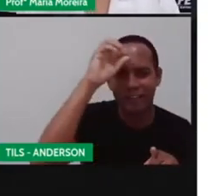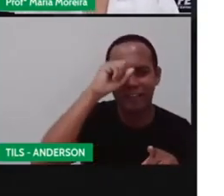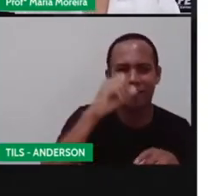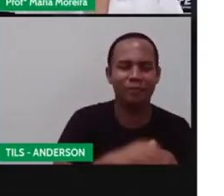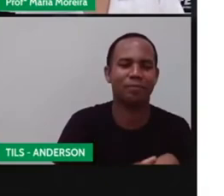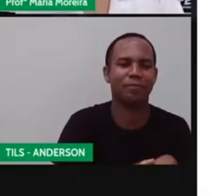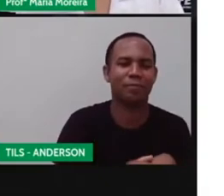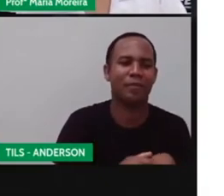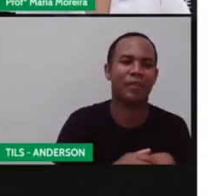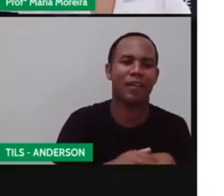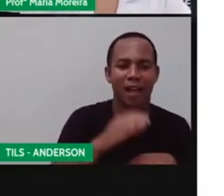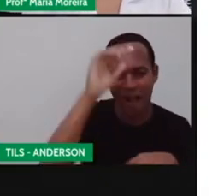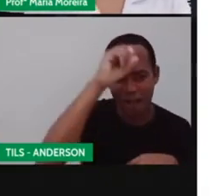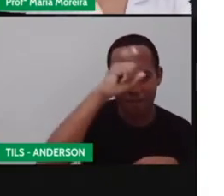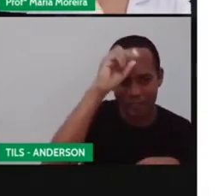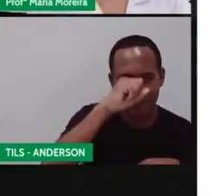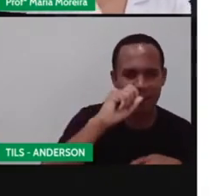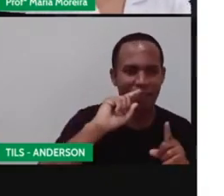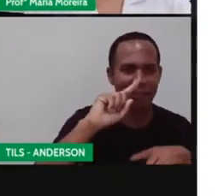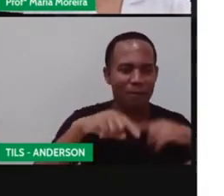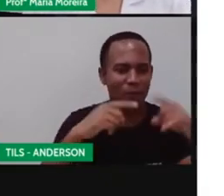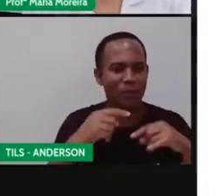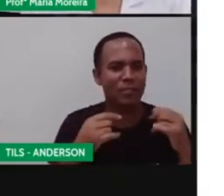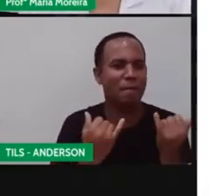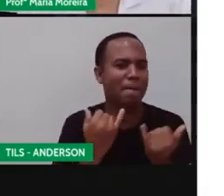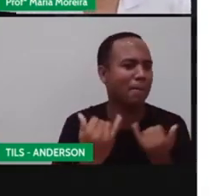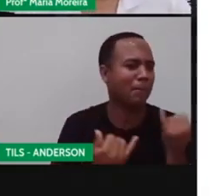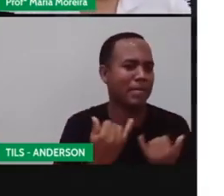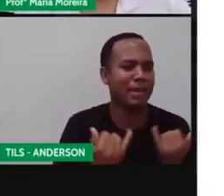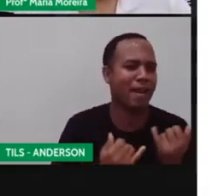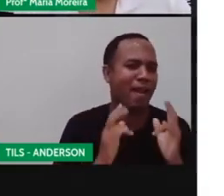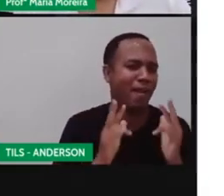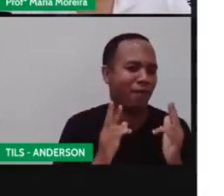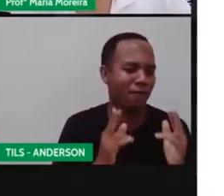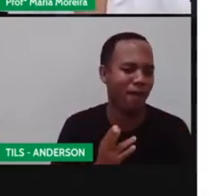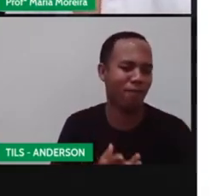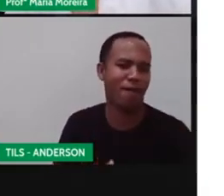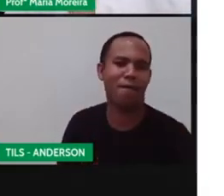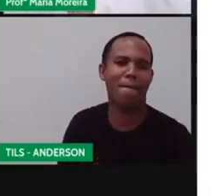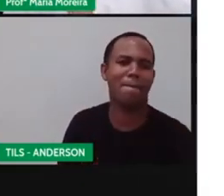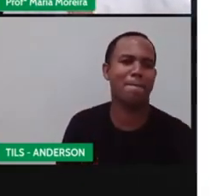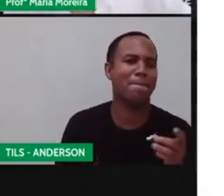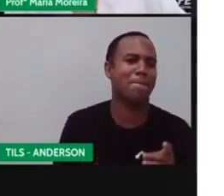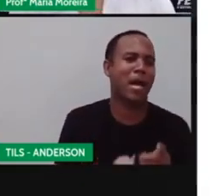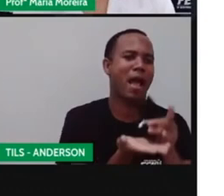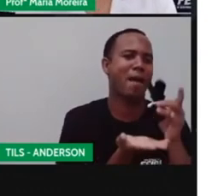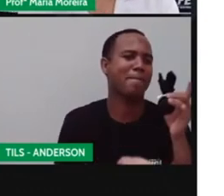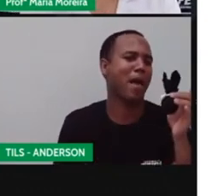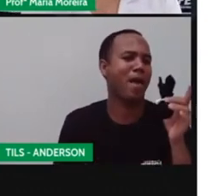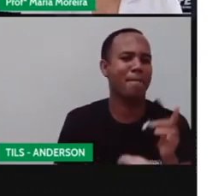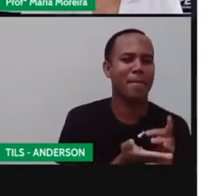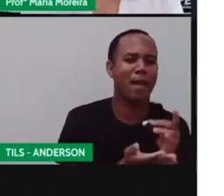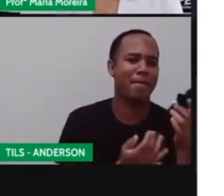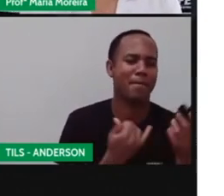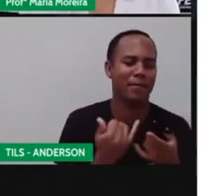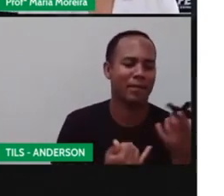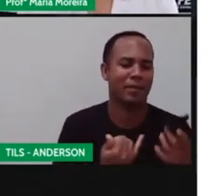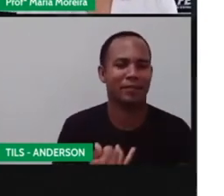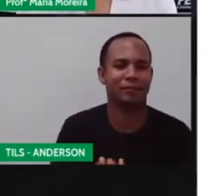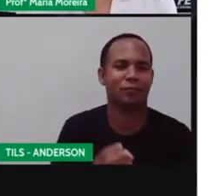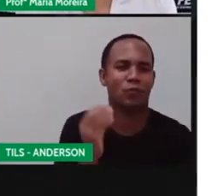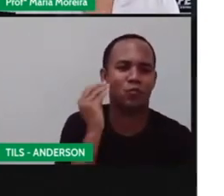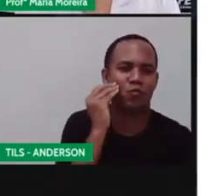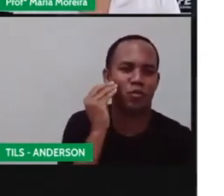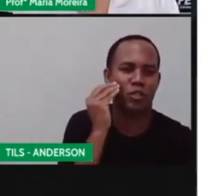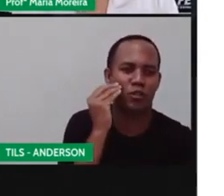Na hora de aprender, é hora de aprender. E depois a gente vai ter a hora de brincar, como tivemos aqui. Eu e Anderson agora. O momento da brincadeira, certo? Bom,